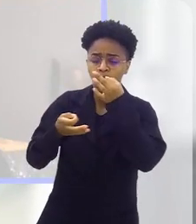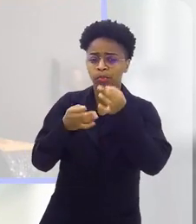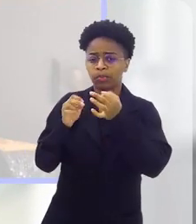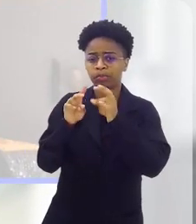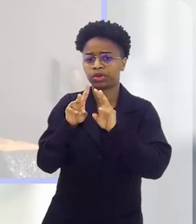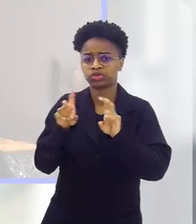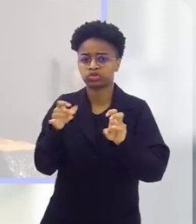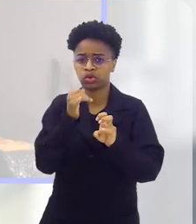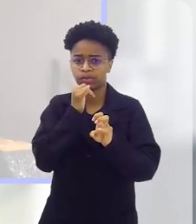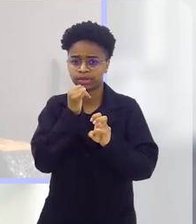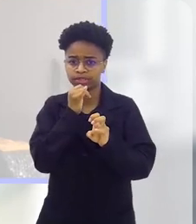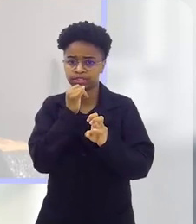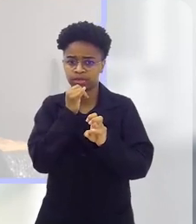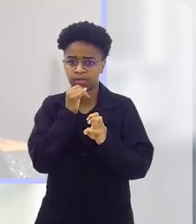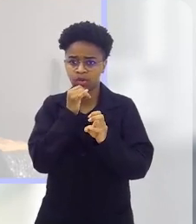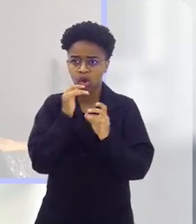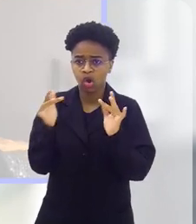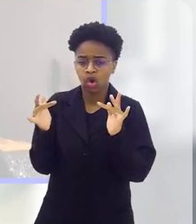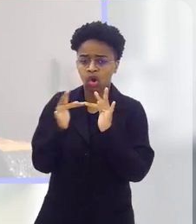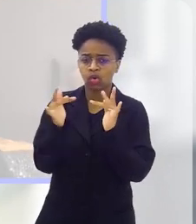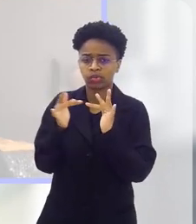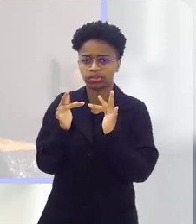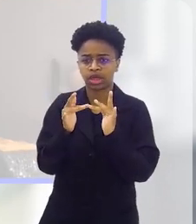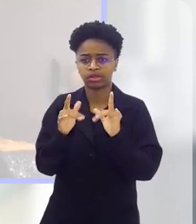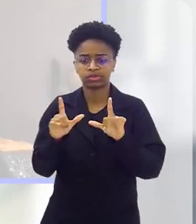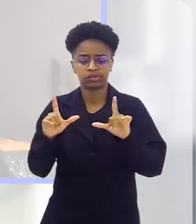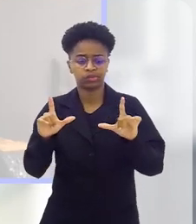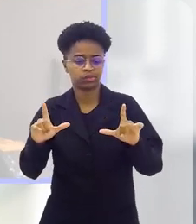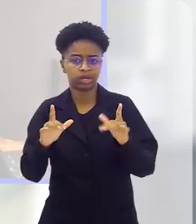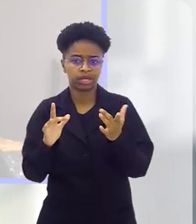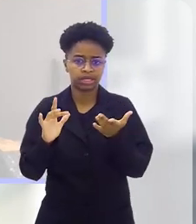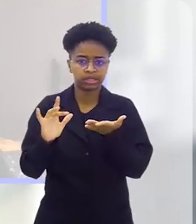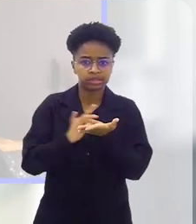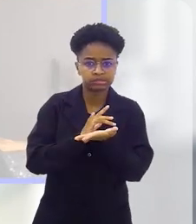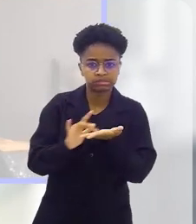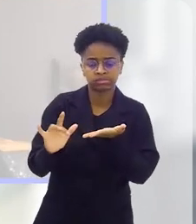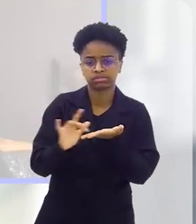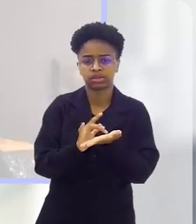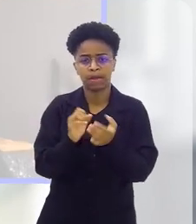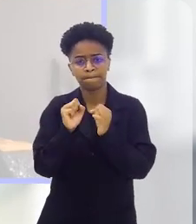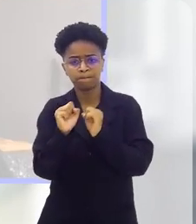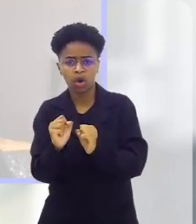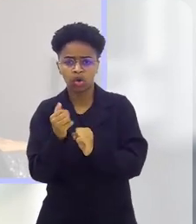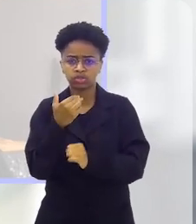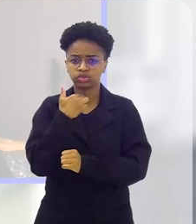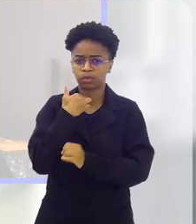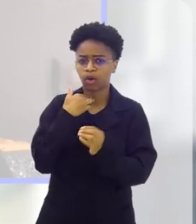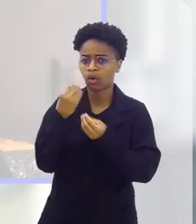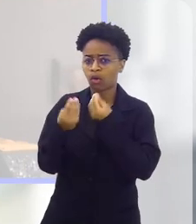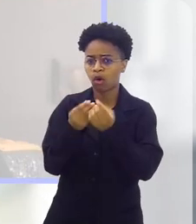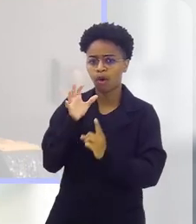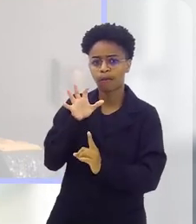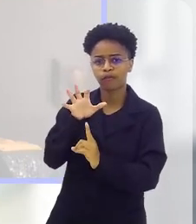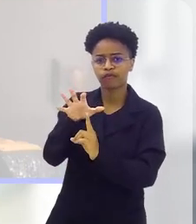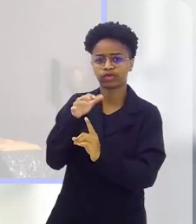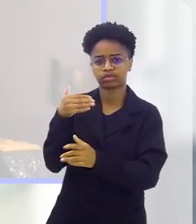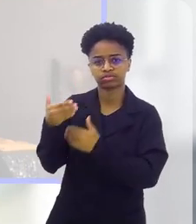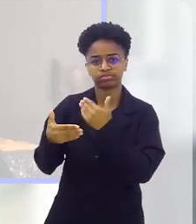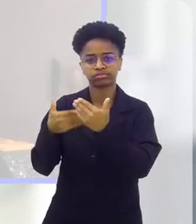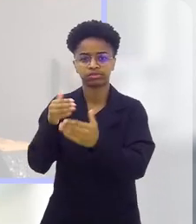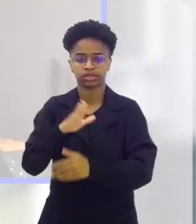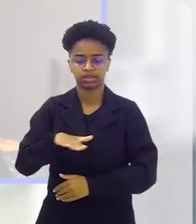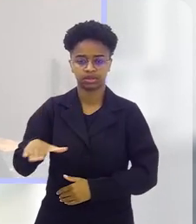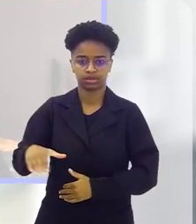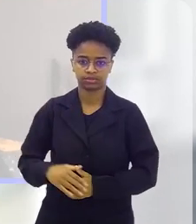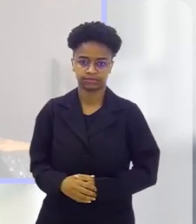diante, por exemplo, ao acesso às telas? Até que idade pode, não pode? De que forma ela interfere aí